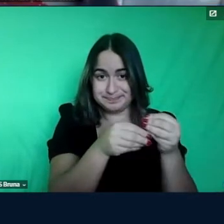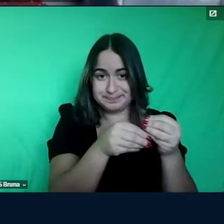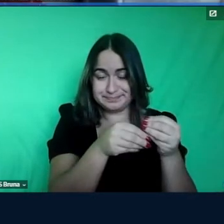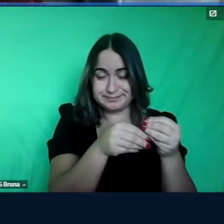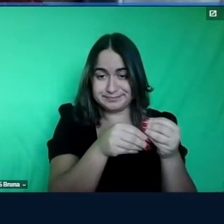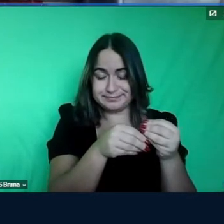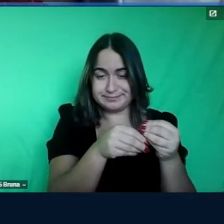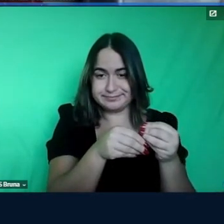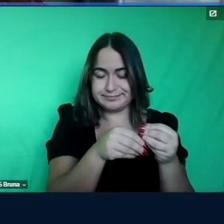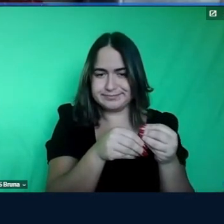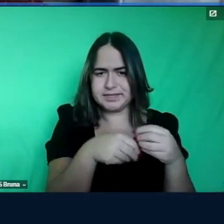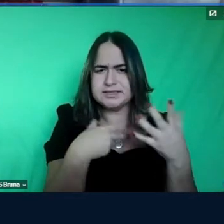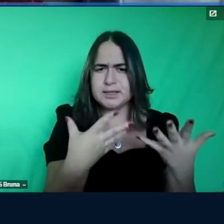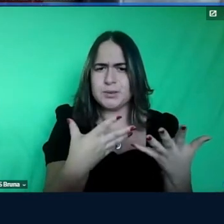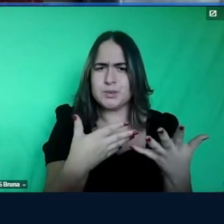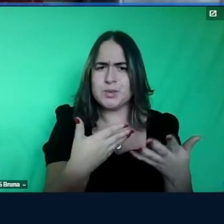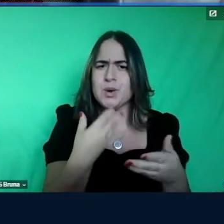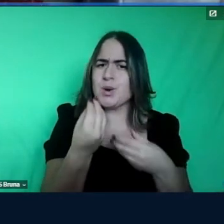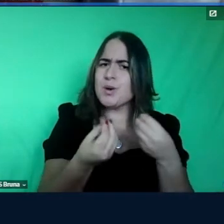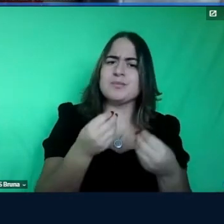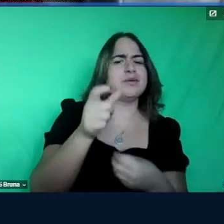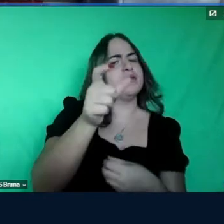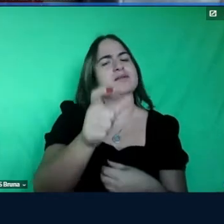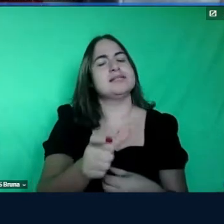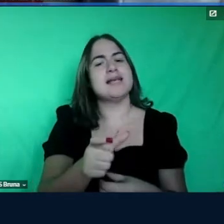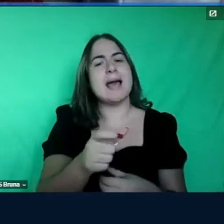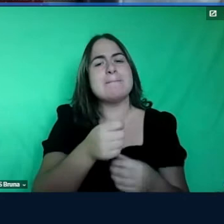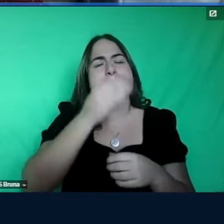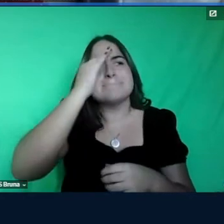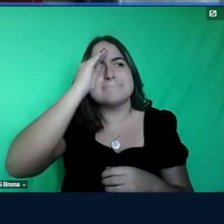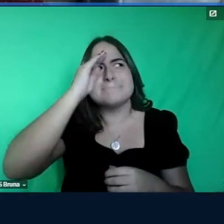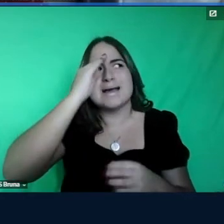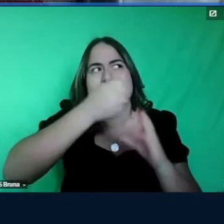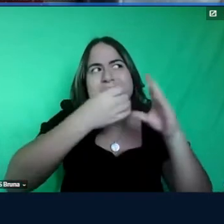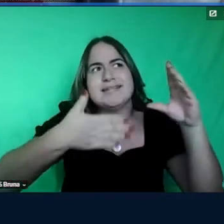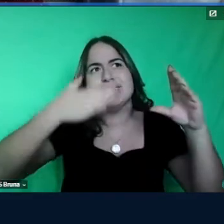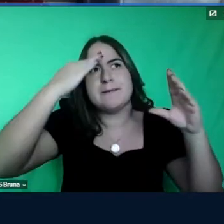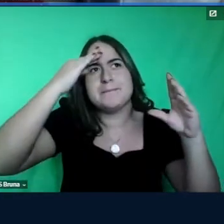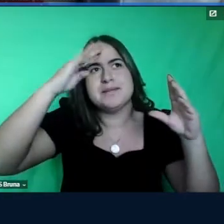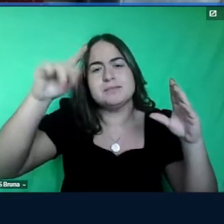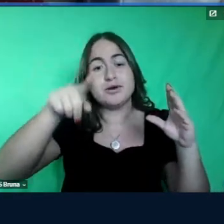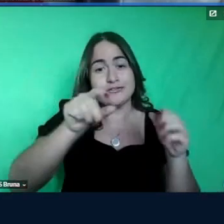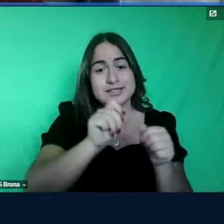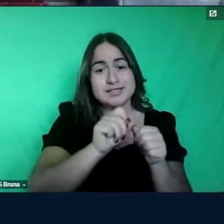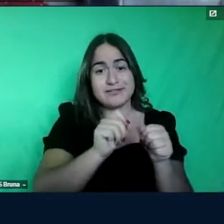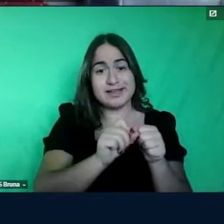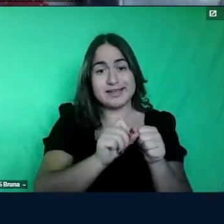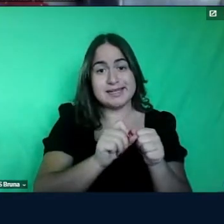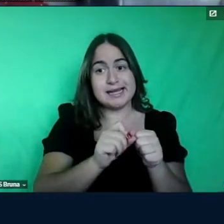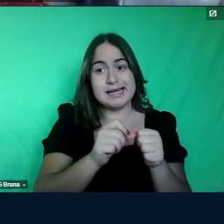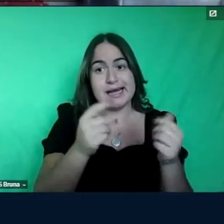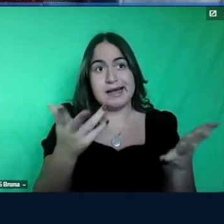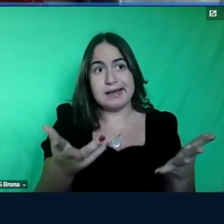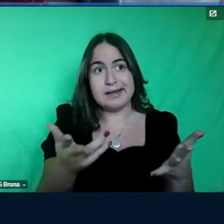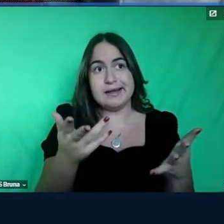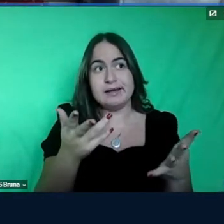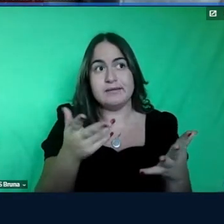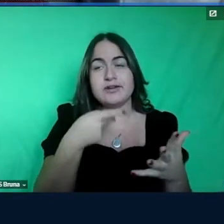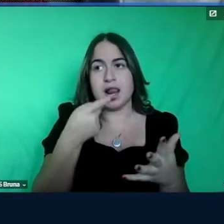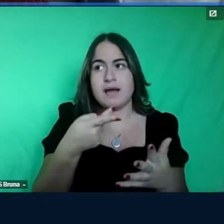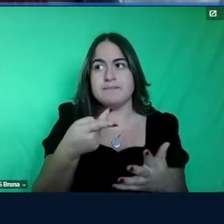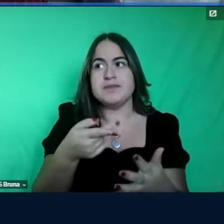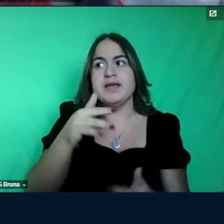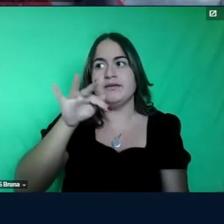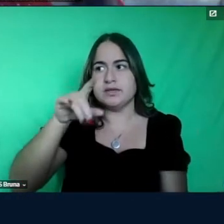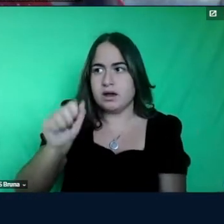e qual seria pra você a principal característica do que você fez que você me diria fidel ela é uma pesquisa ação colaborativa